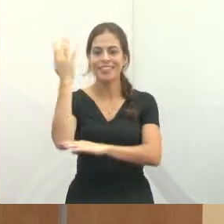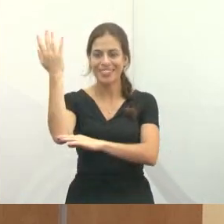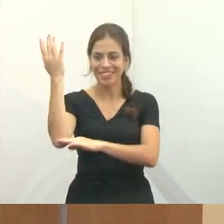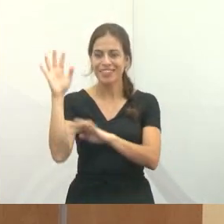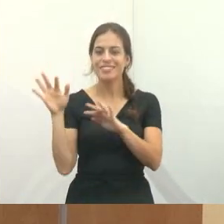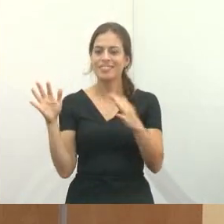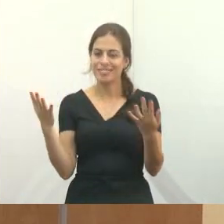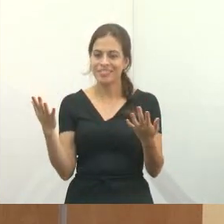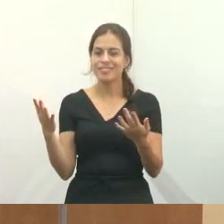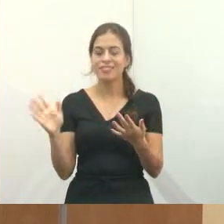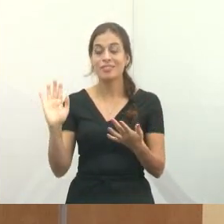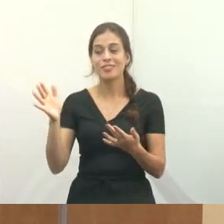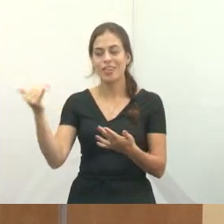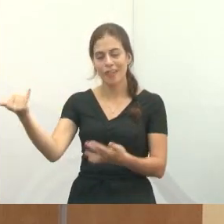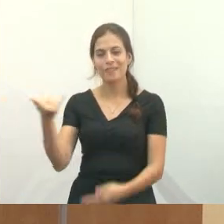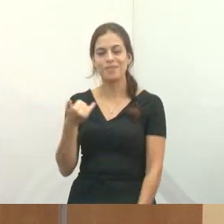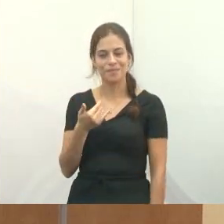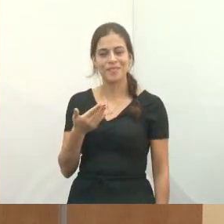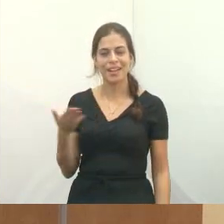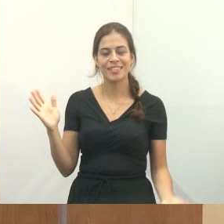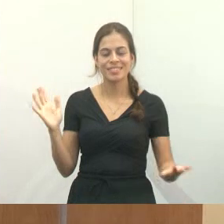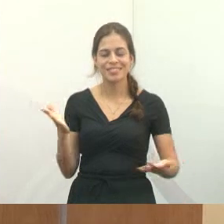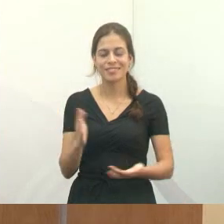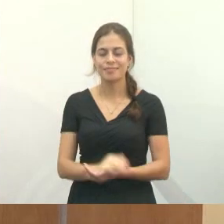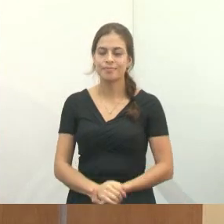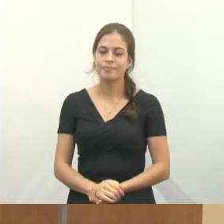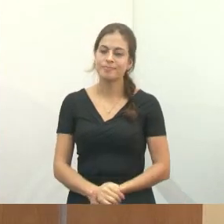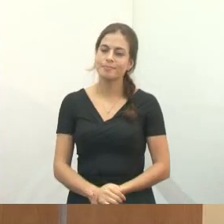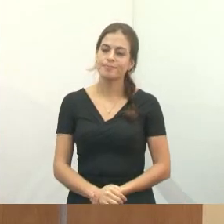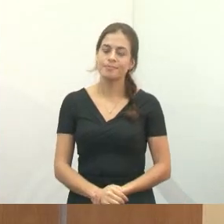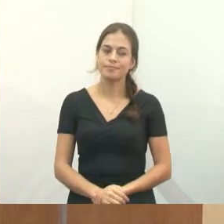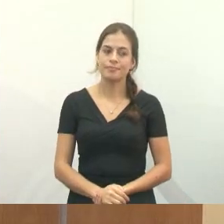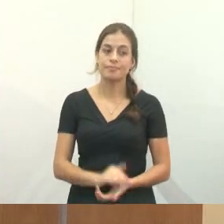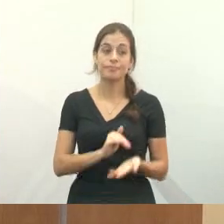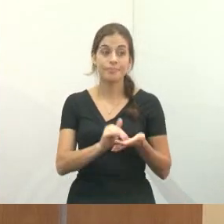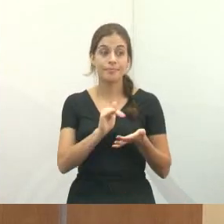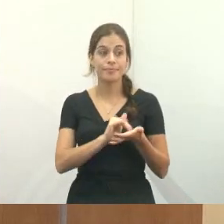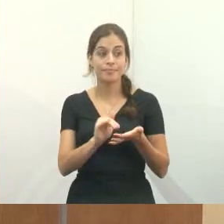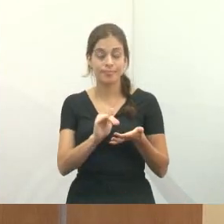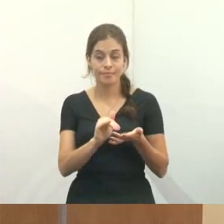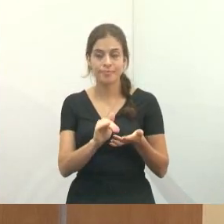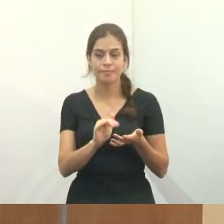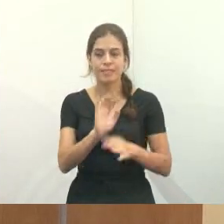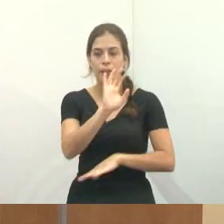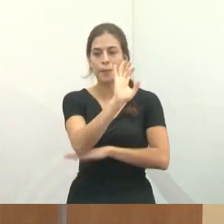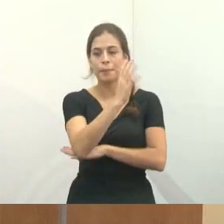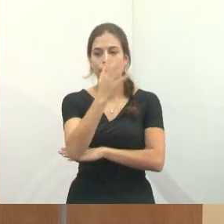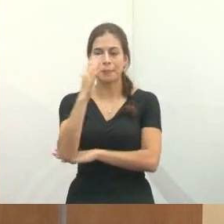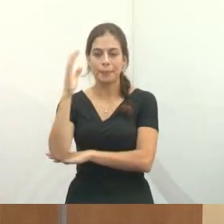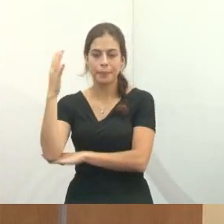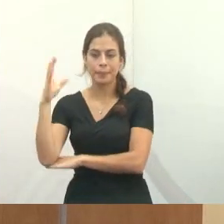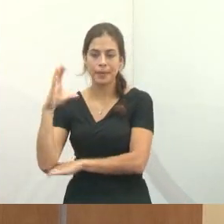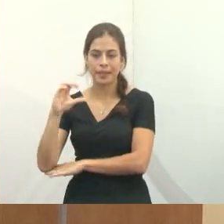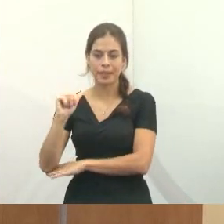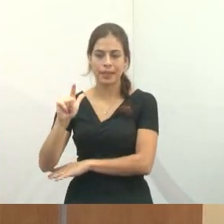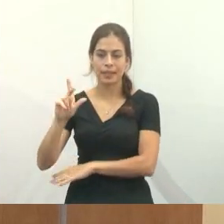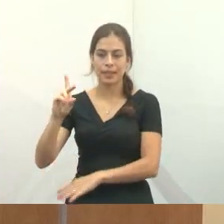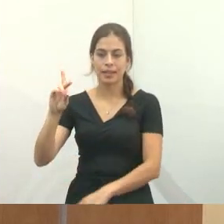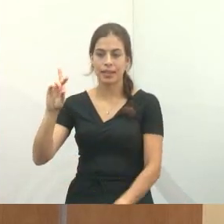deu essa notícia quente para nós aí. através da Secretaria do Meio Ambiente, a Cláudia,